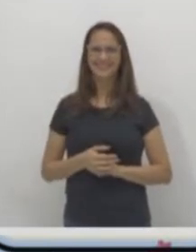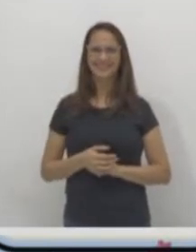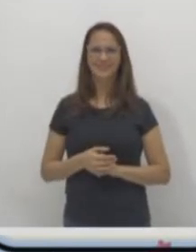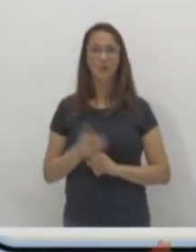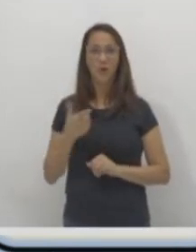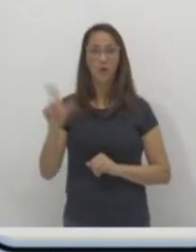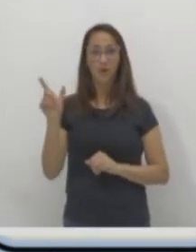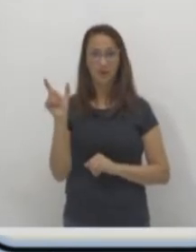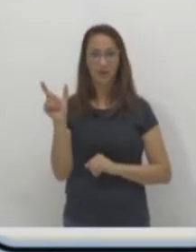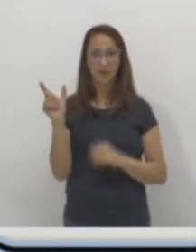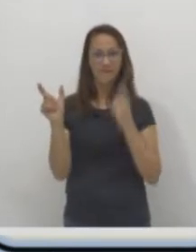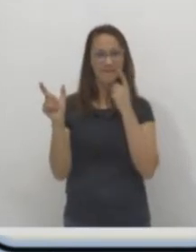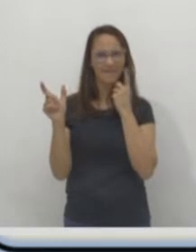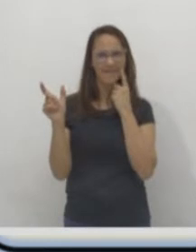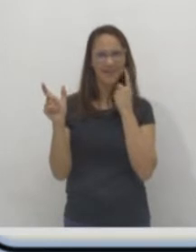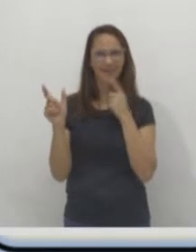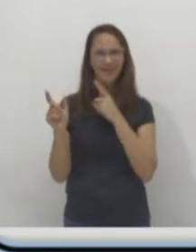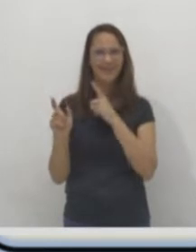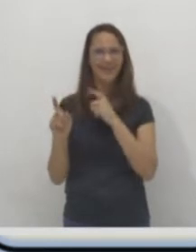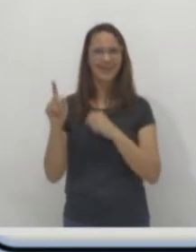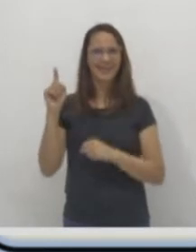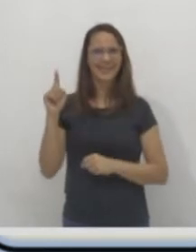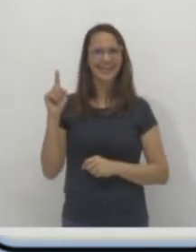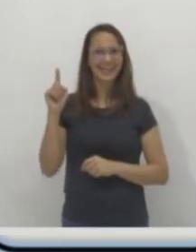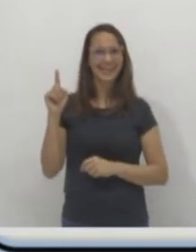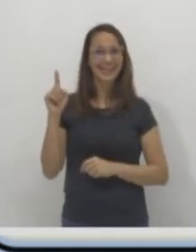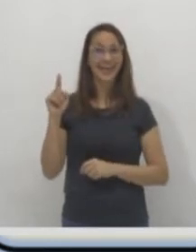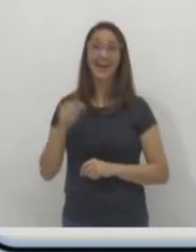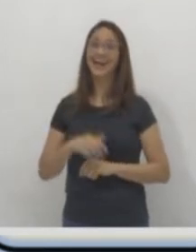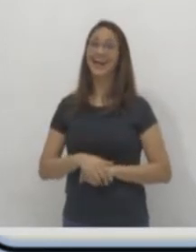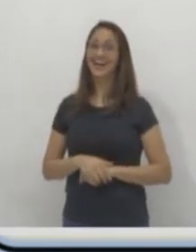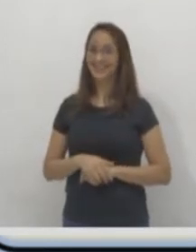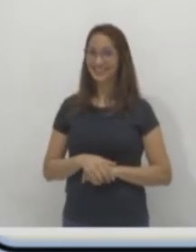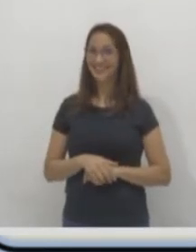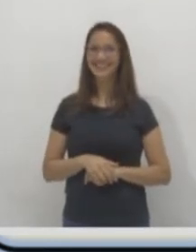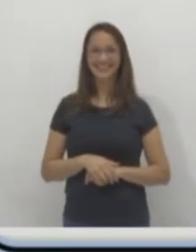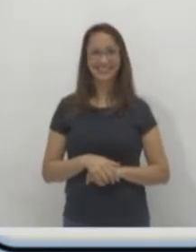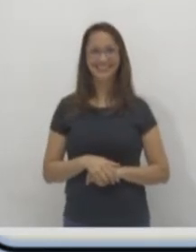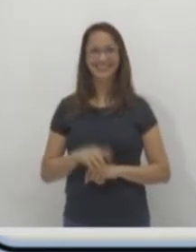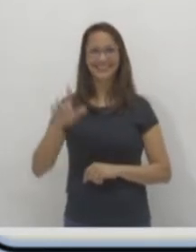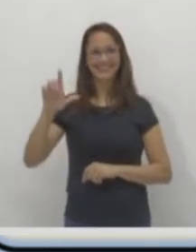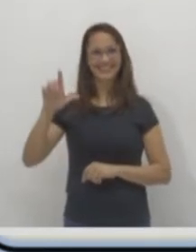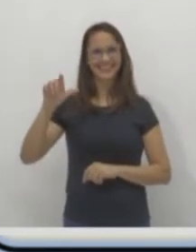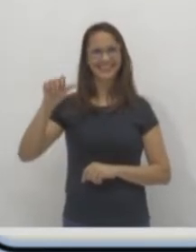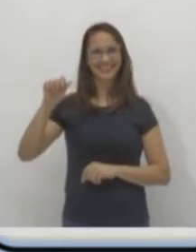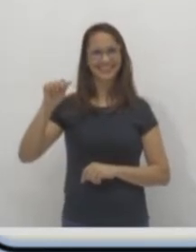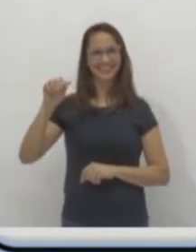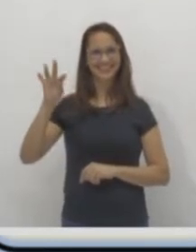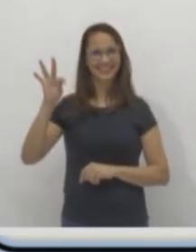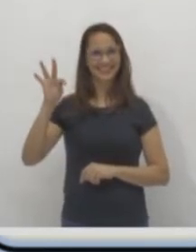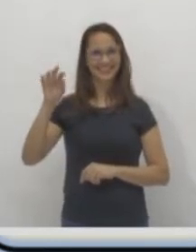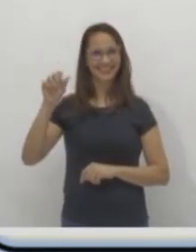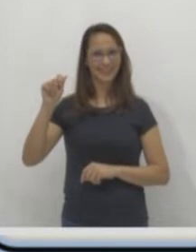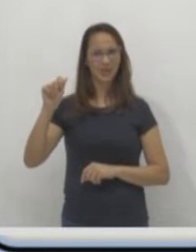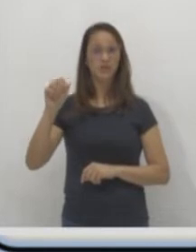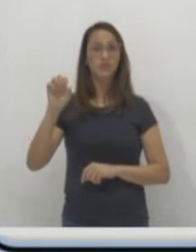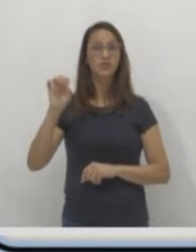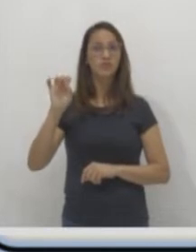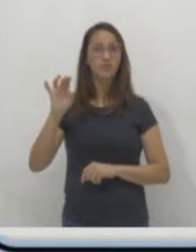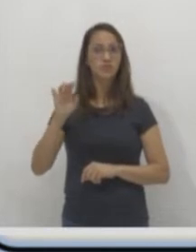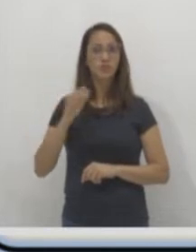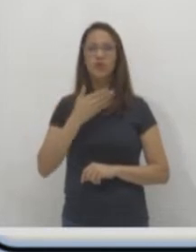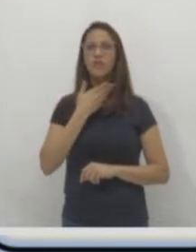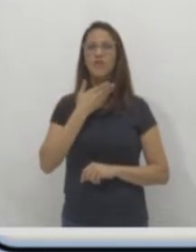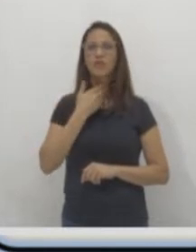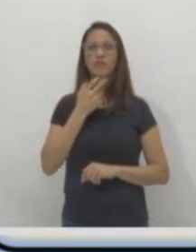palavrinha. Deixa eu ver aqui se tem mais uma palavrinha. Palavrinha lata. E agora é só o áudio, tá, gente? O pessoal está mandando só o áudio,